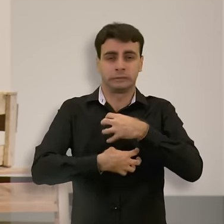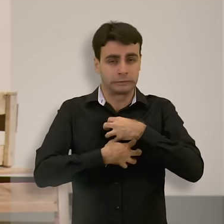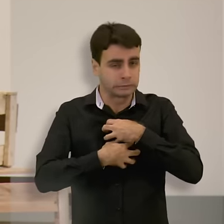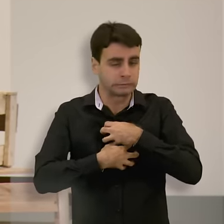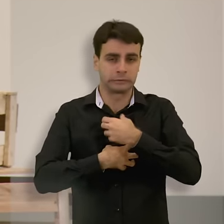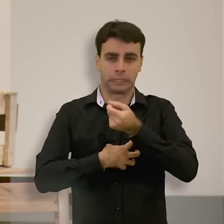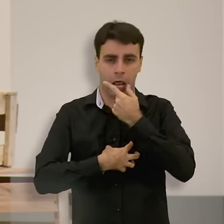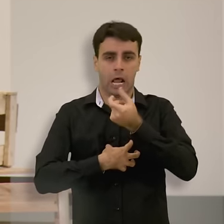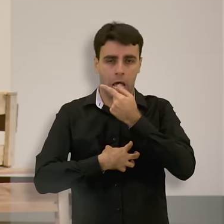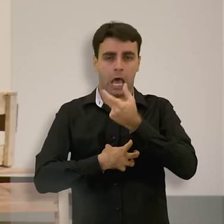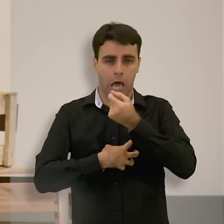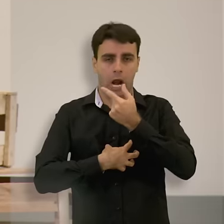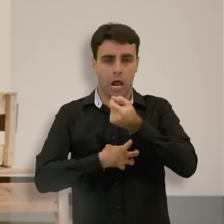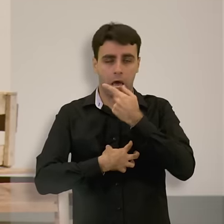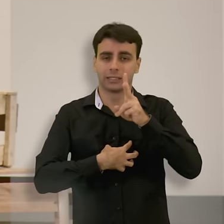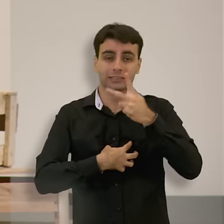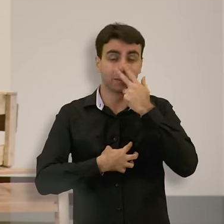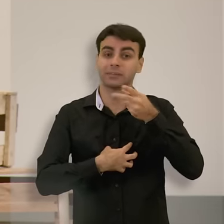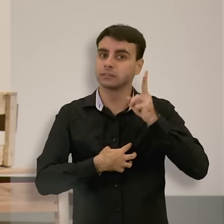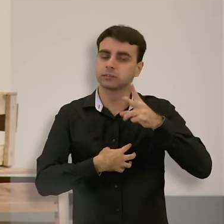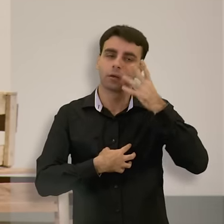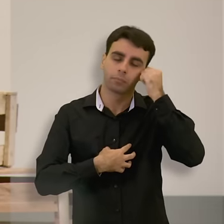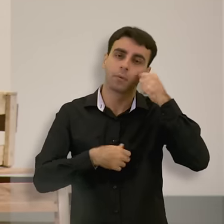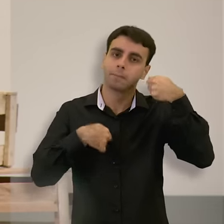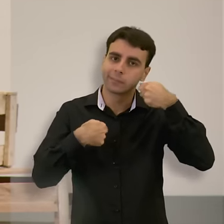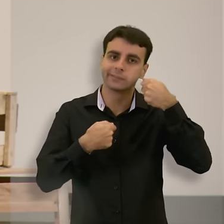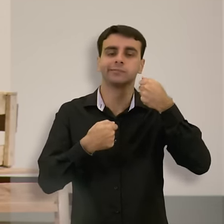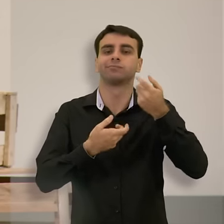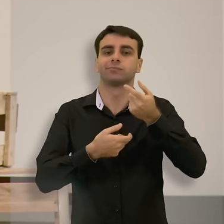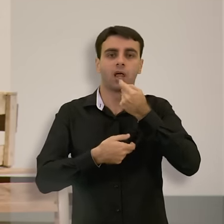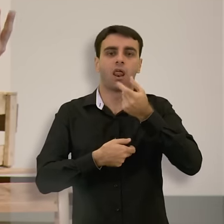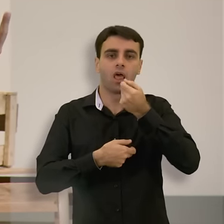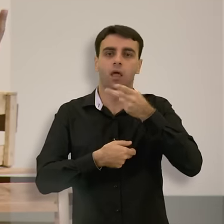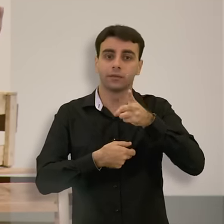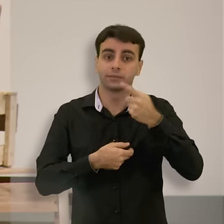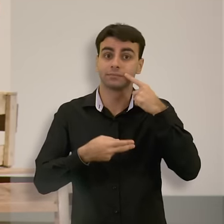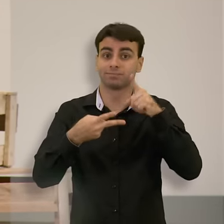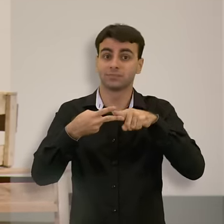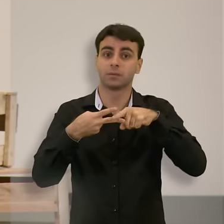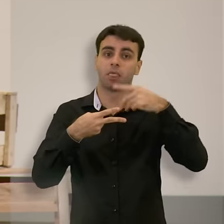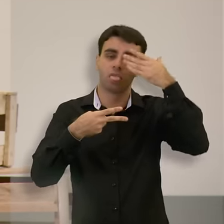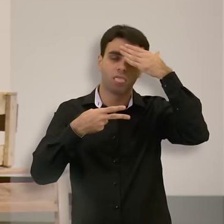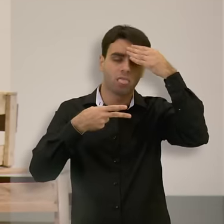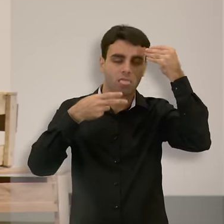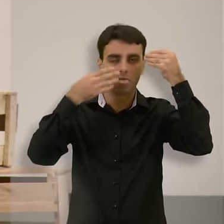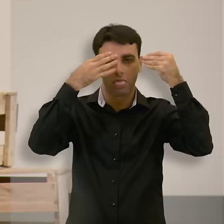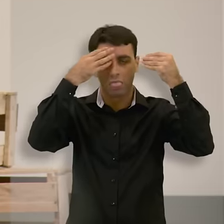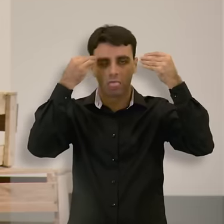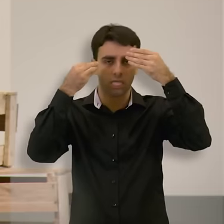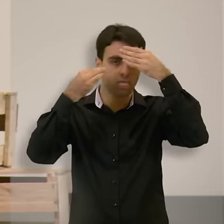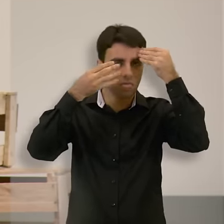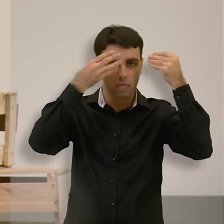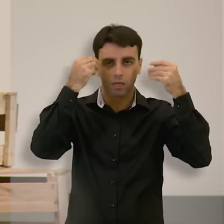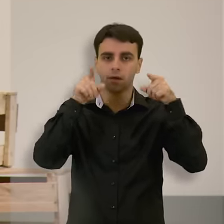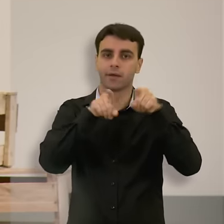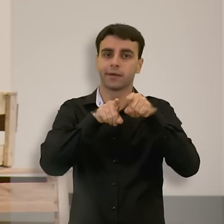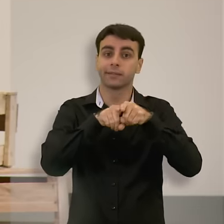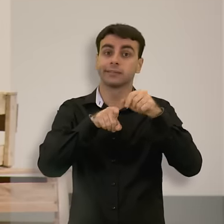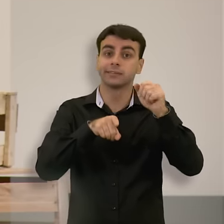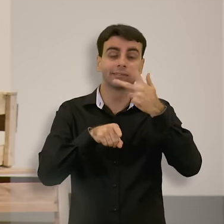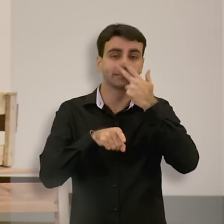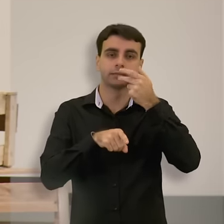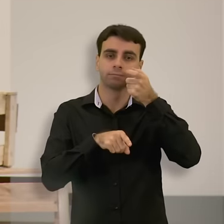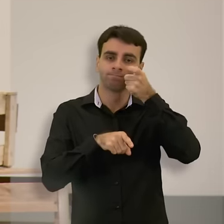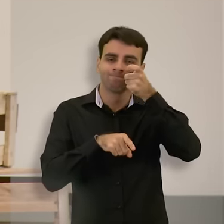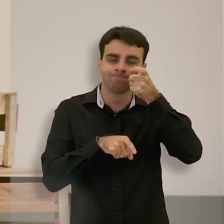as pessoas não sabem mais dormir sem esses remédios, perda de memória e, por diminuir a